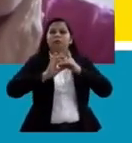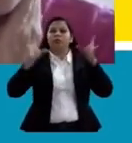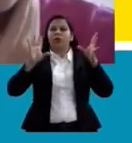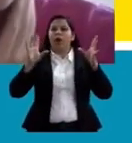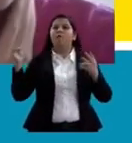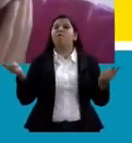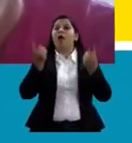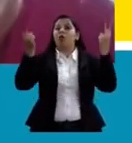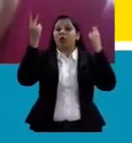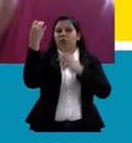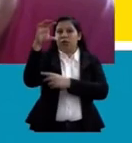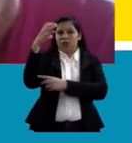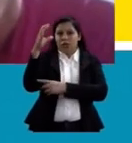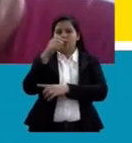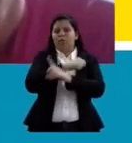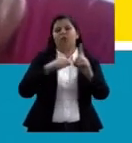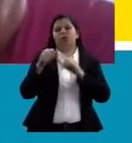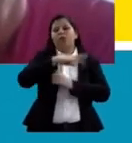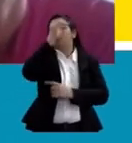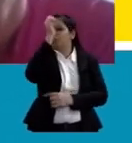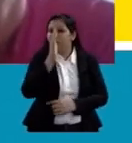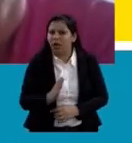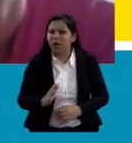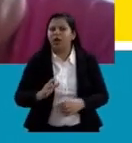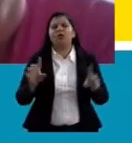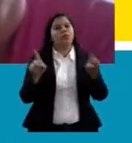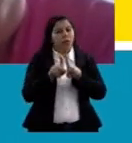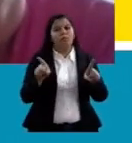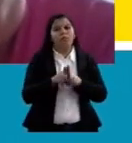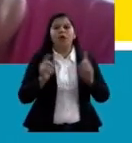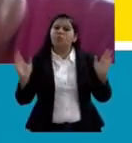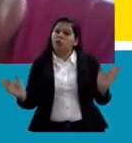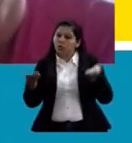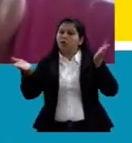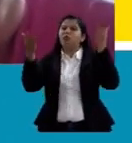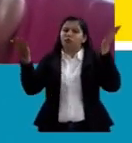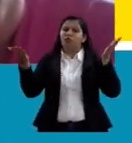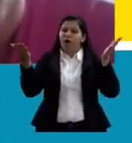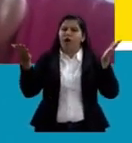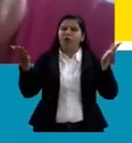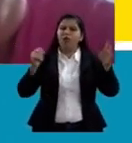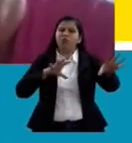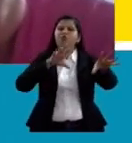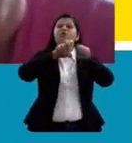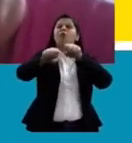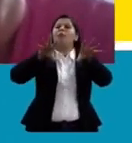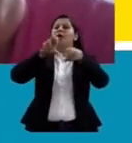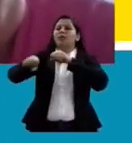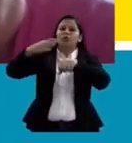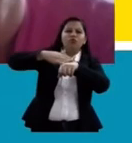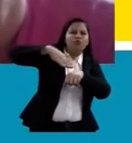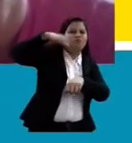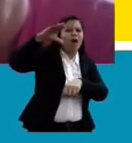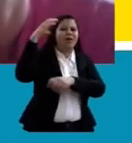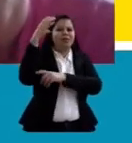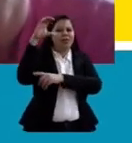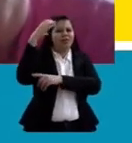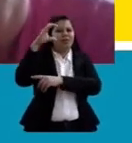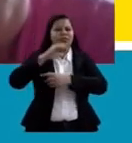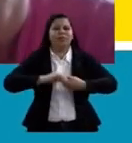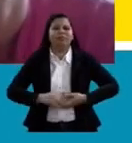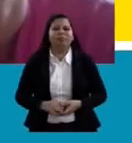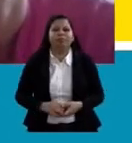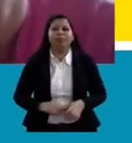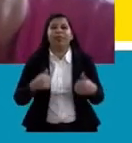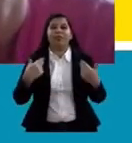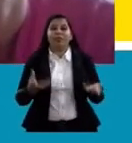pela sociedade brasileira e, consequentemente, o incentivo de formação de mais cientistas. Então, para